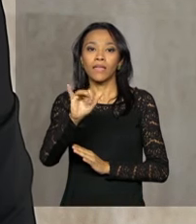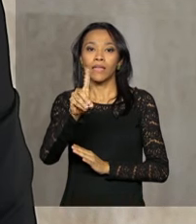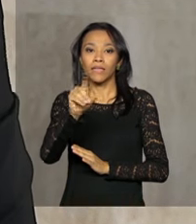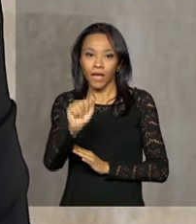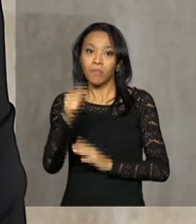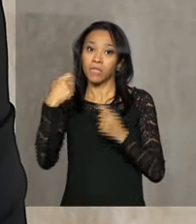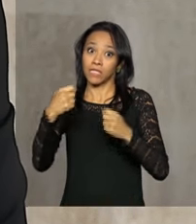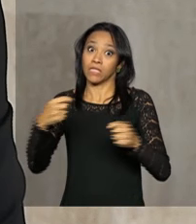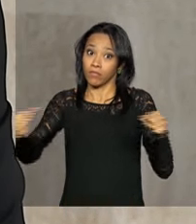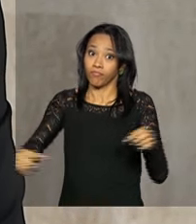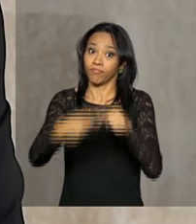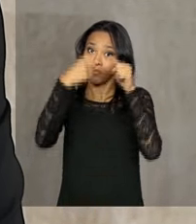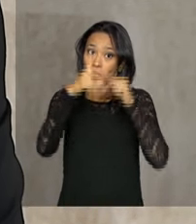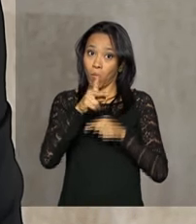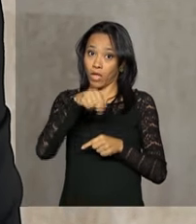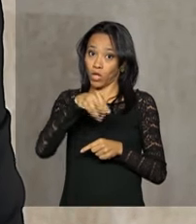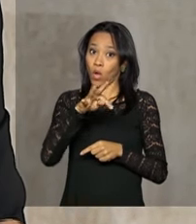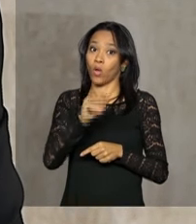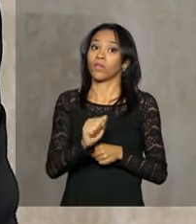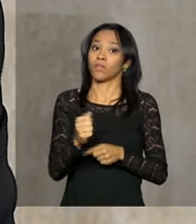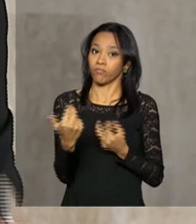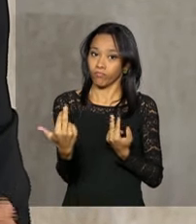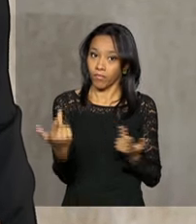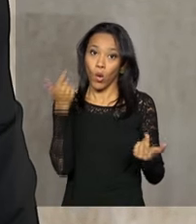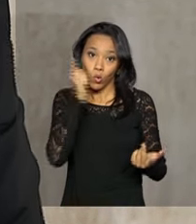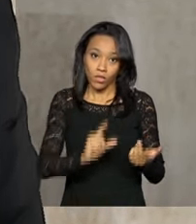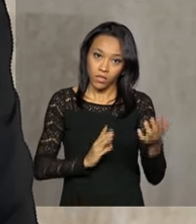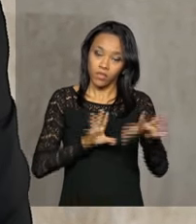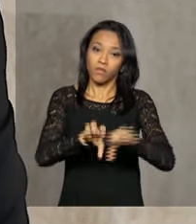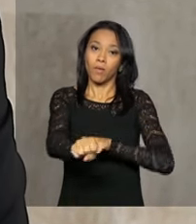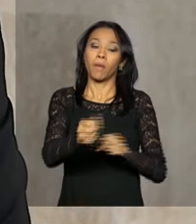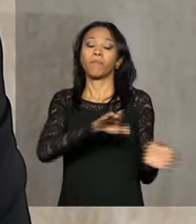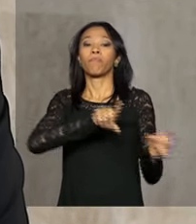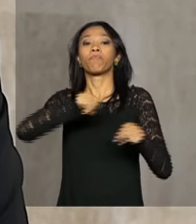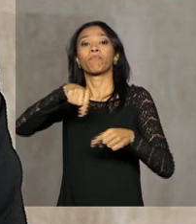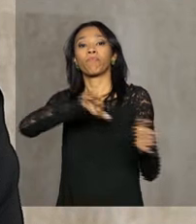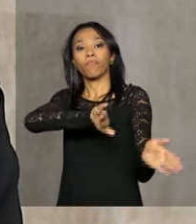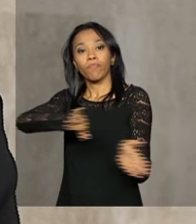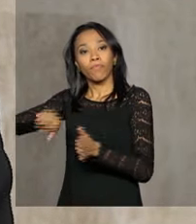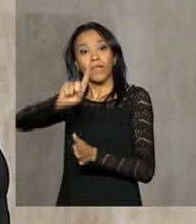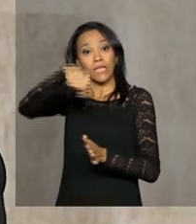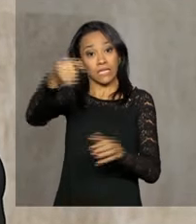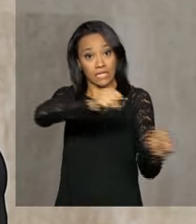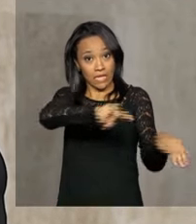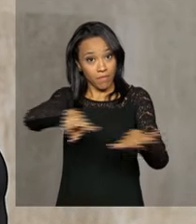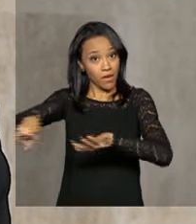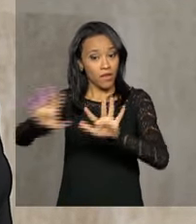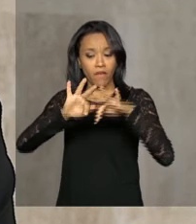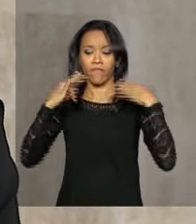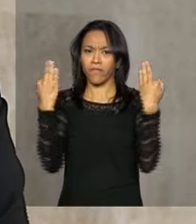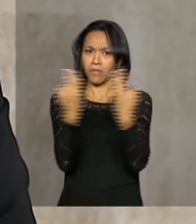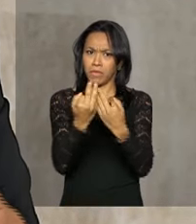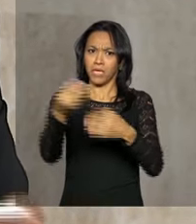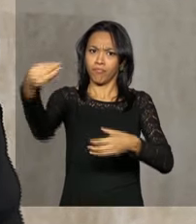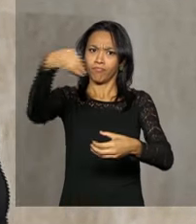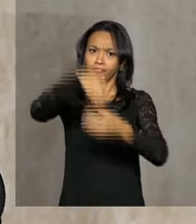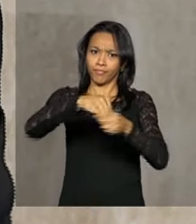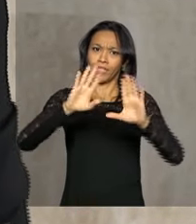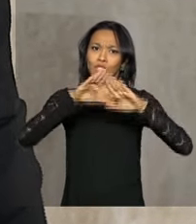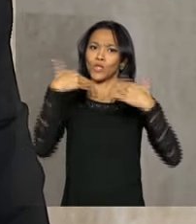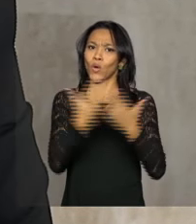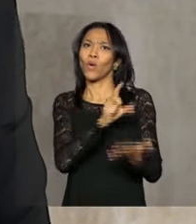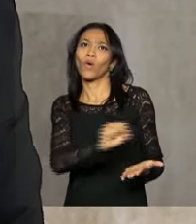formar. E o Ministério da Educação também deu início hoje à Semana da Família na Escola. O objetivo desta semana é mobilizar